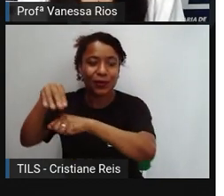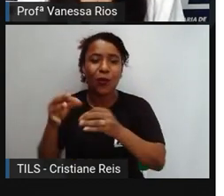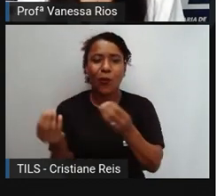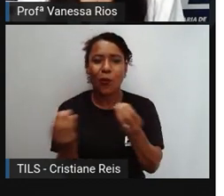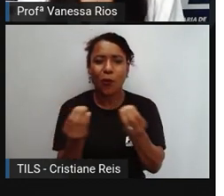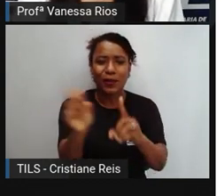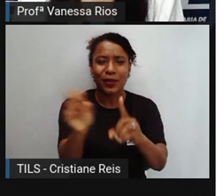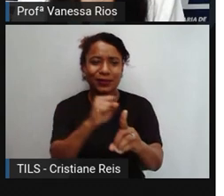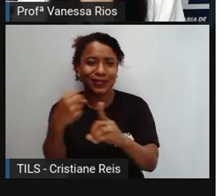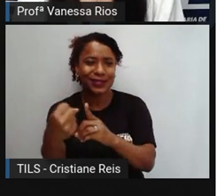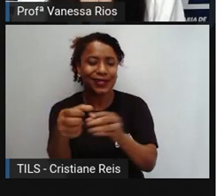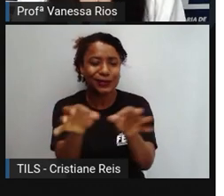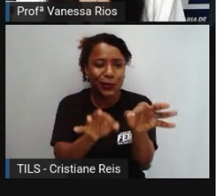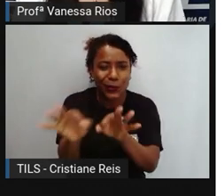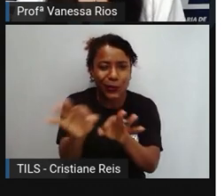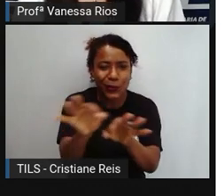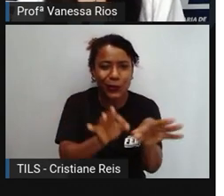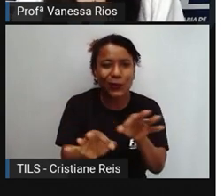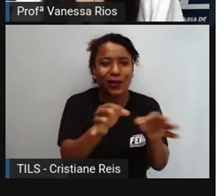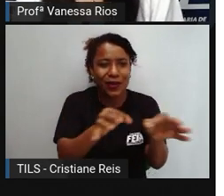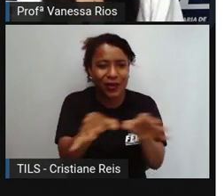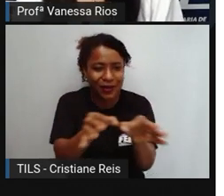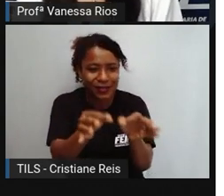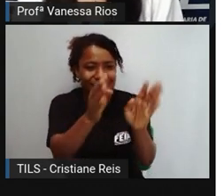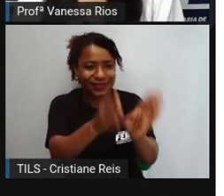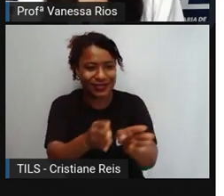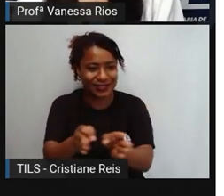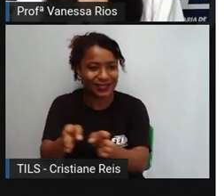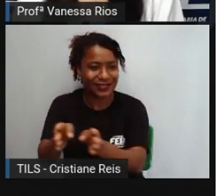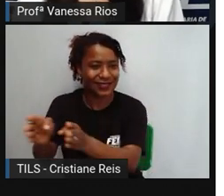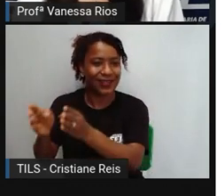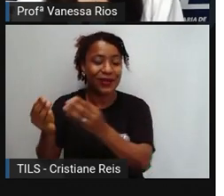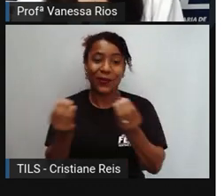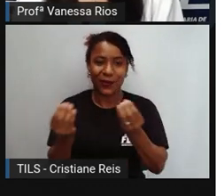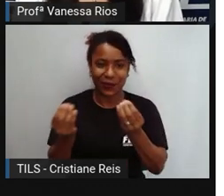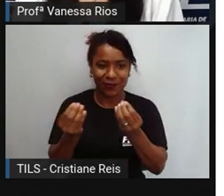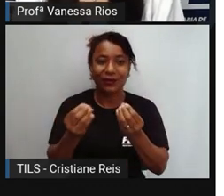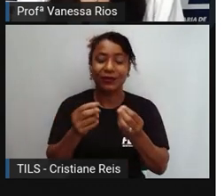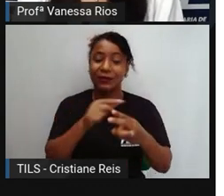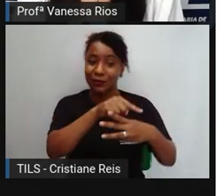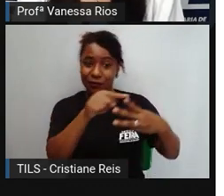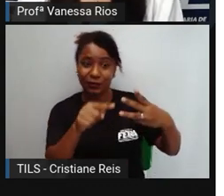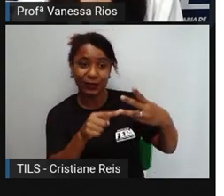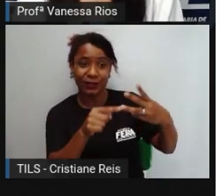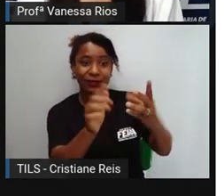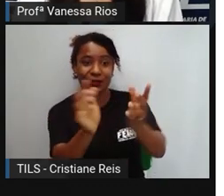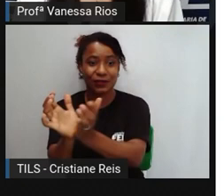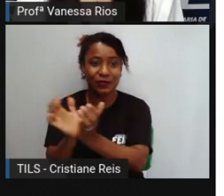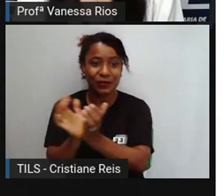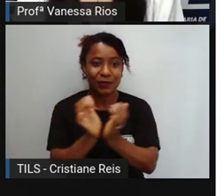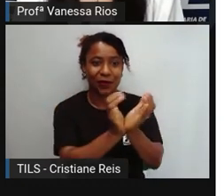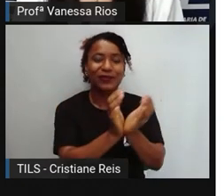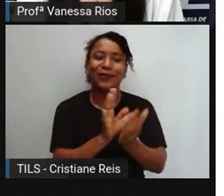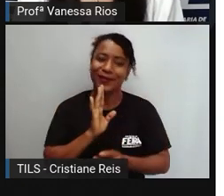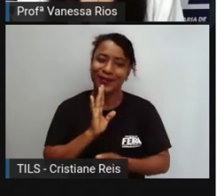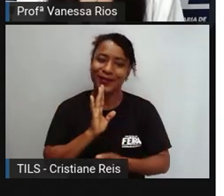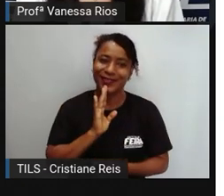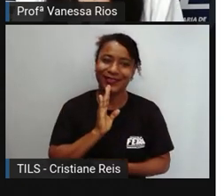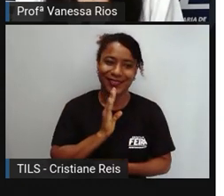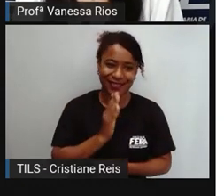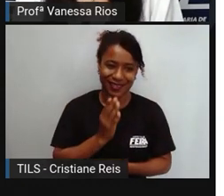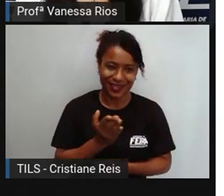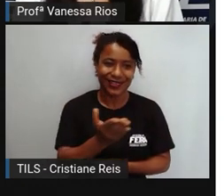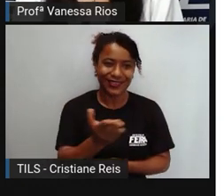sociais muito importantes para os lugares onde esses povos habitaram. Então, eu tenho certeza que vocês já ouviram falar nos